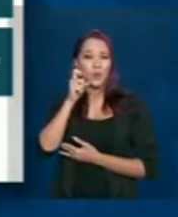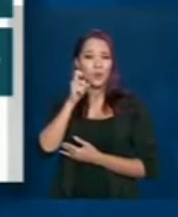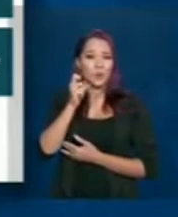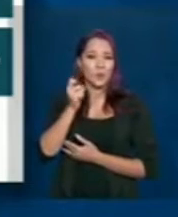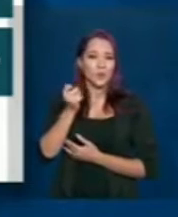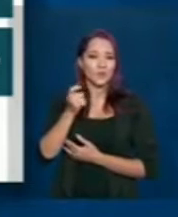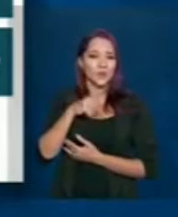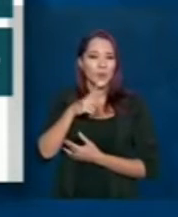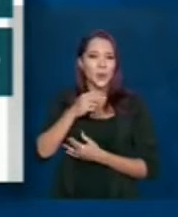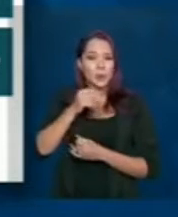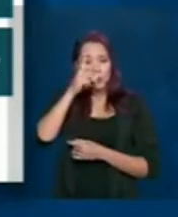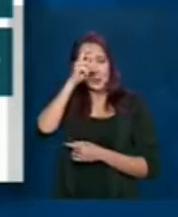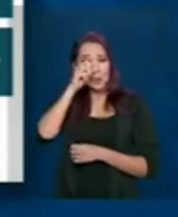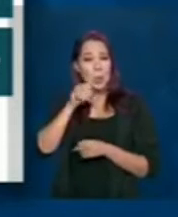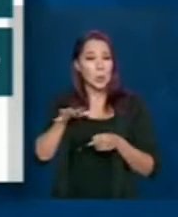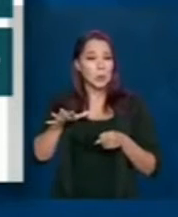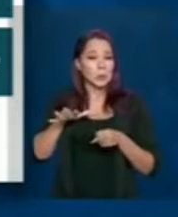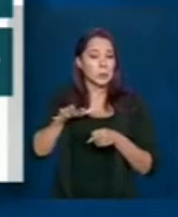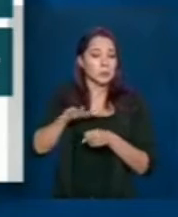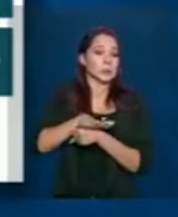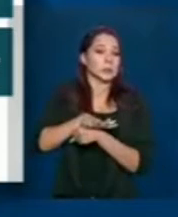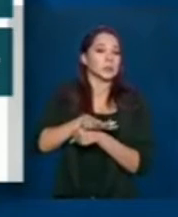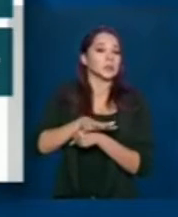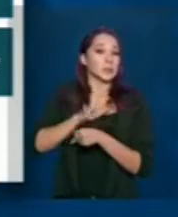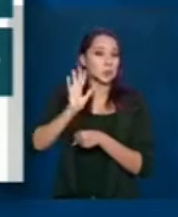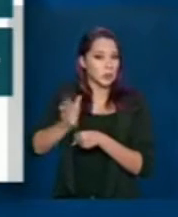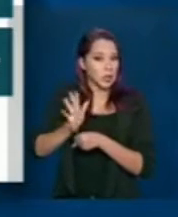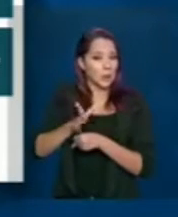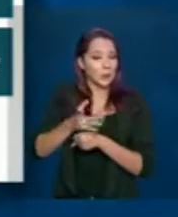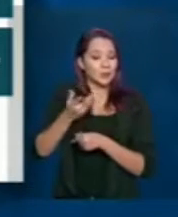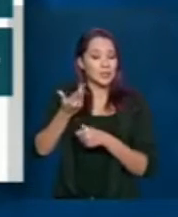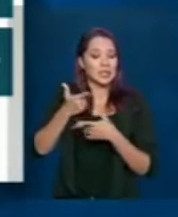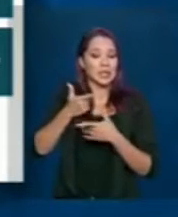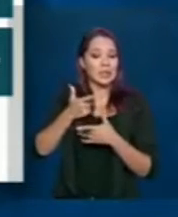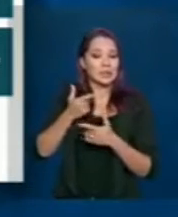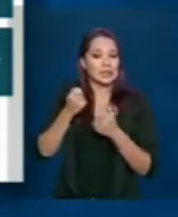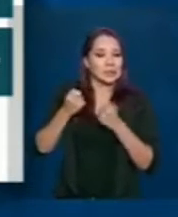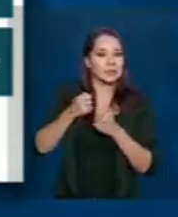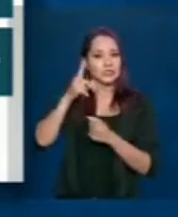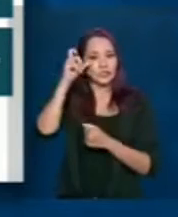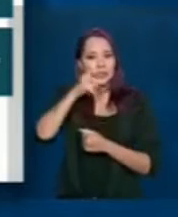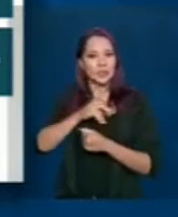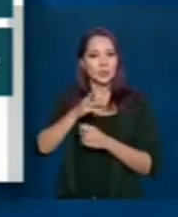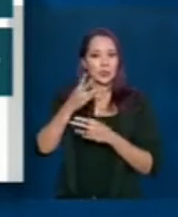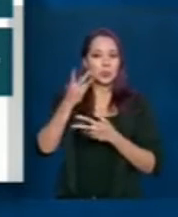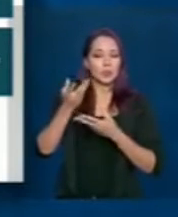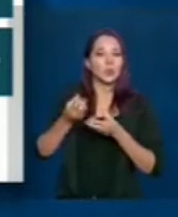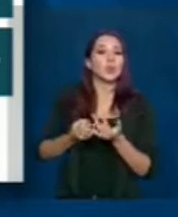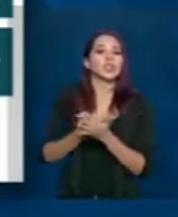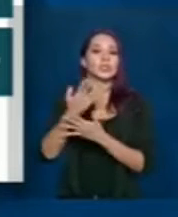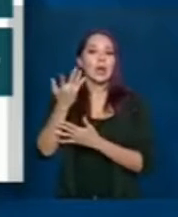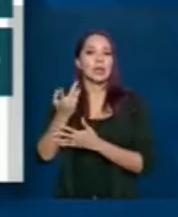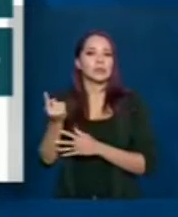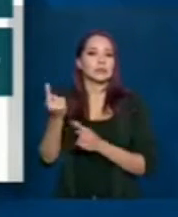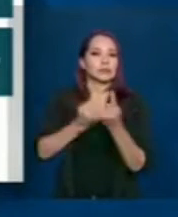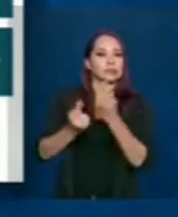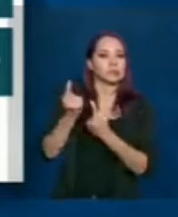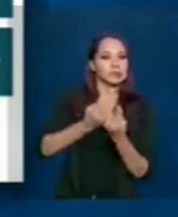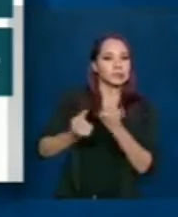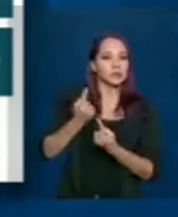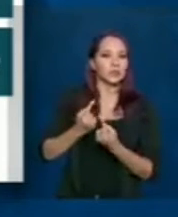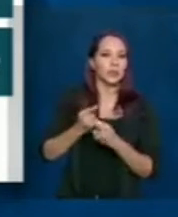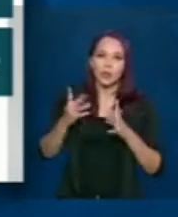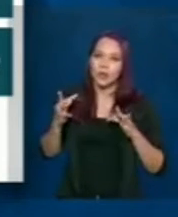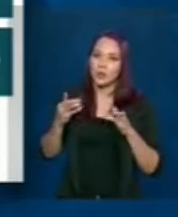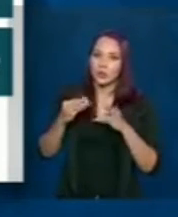forçados em termos de capacidade de dar uma resposta para os inúmeros casos que vêm adentrando. Todos